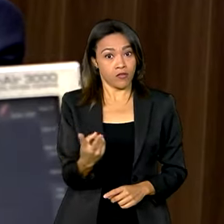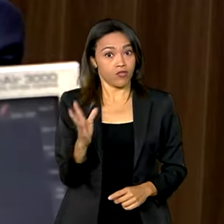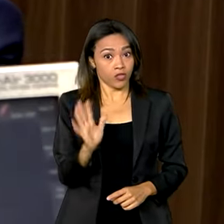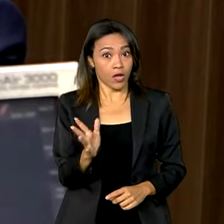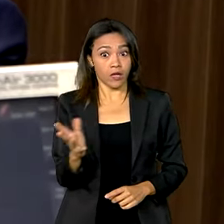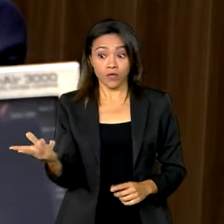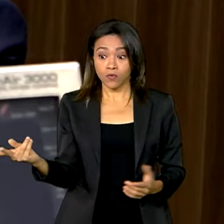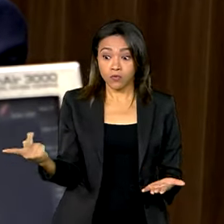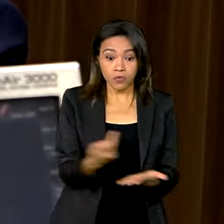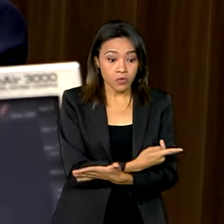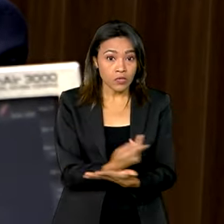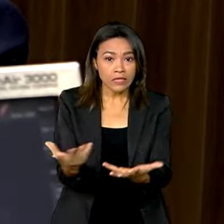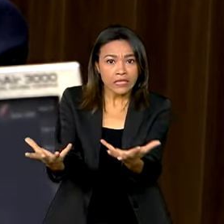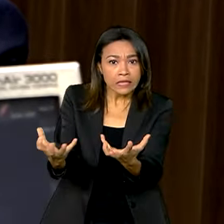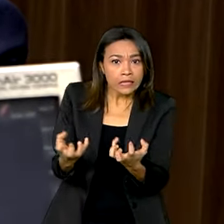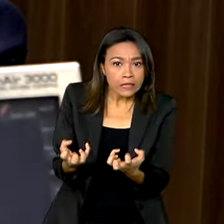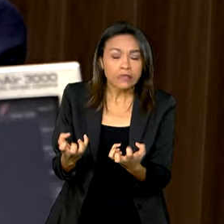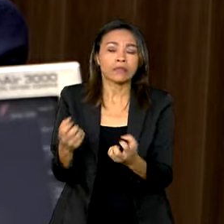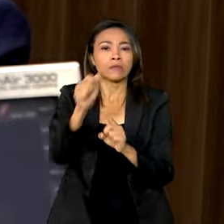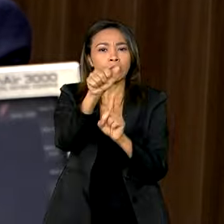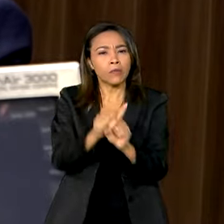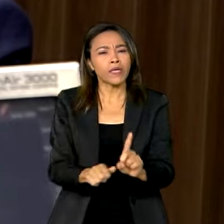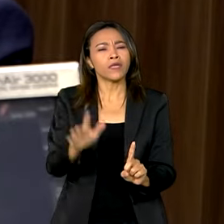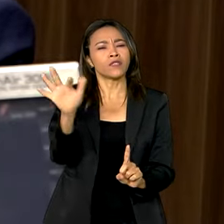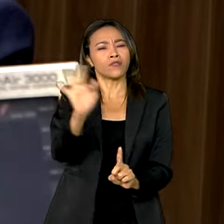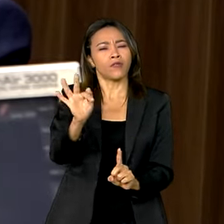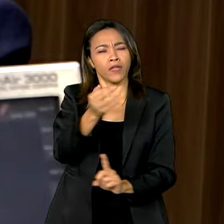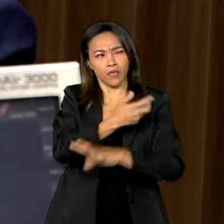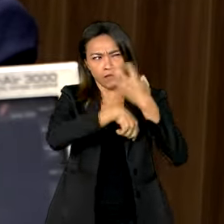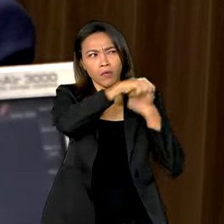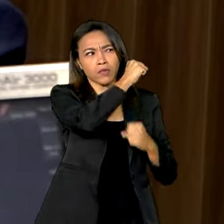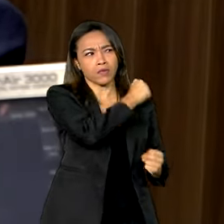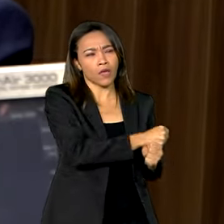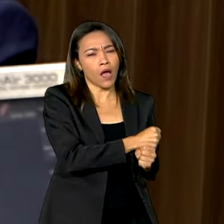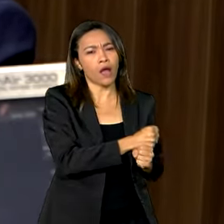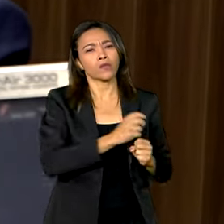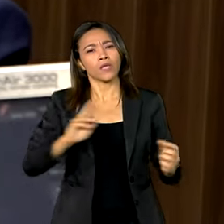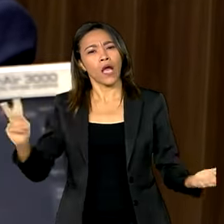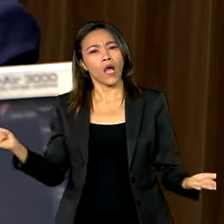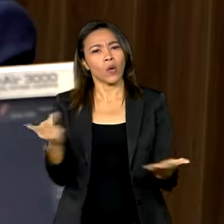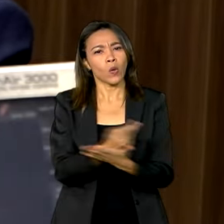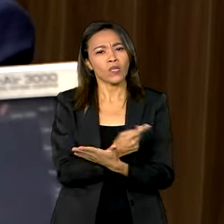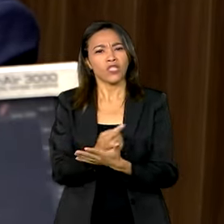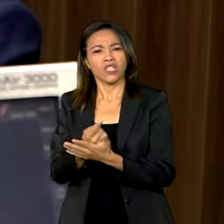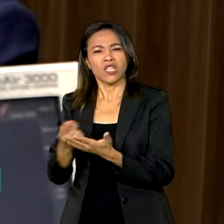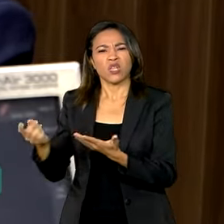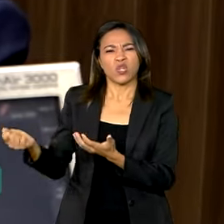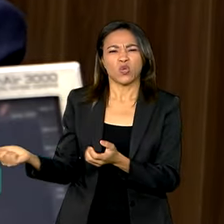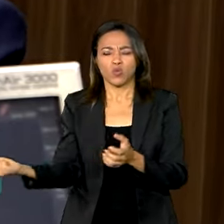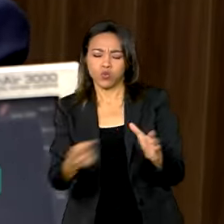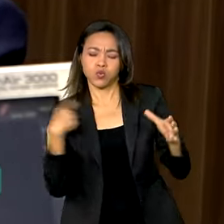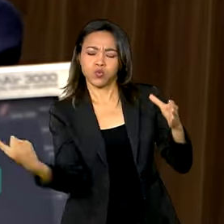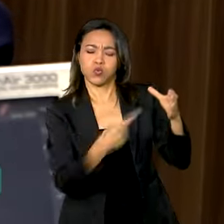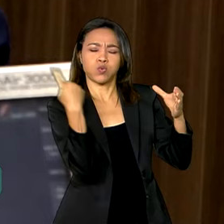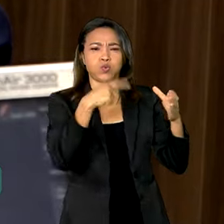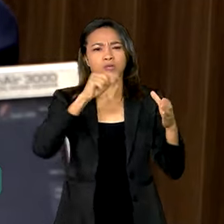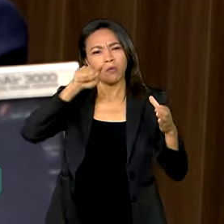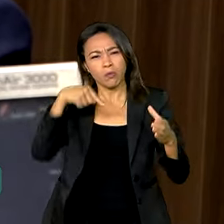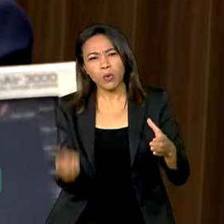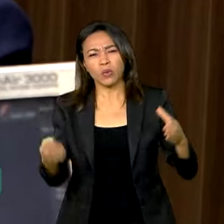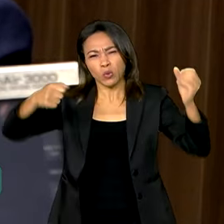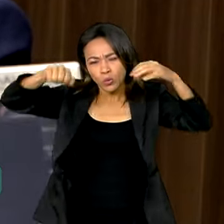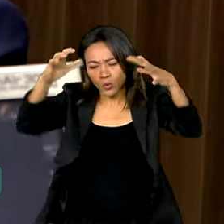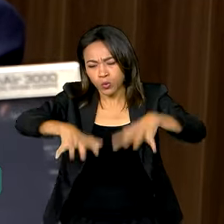seca, em fevereiro do ano passado. Logo depois ciclone, ciclone, enchente, enchente, seca,